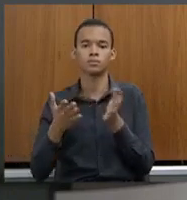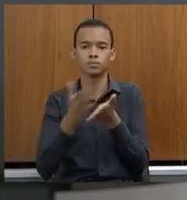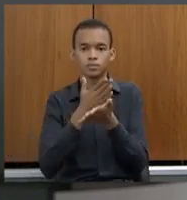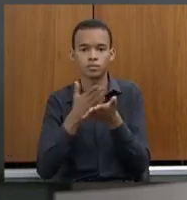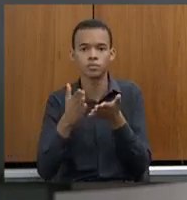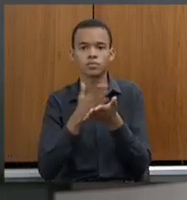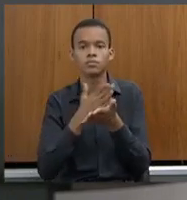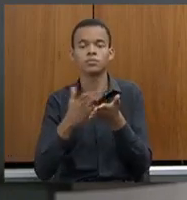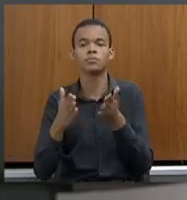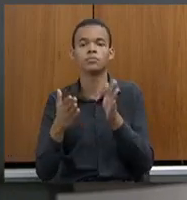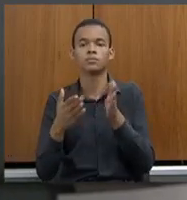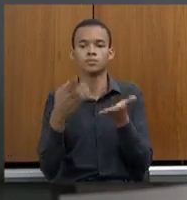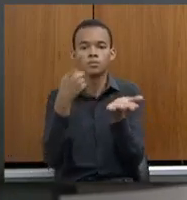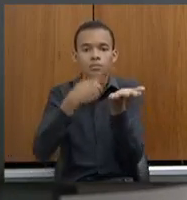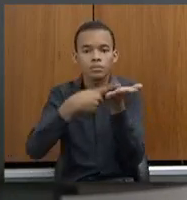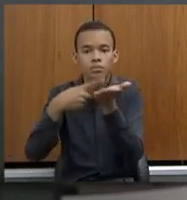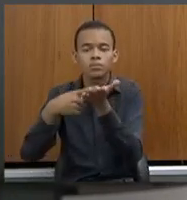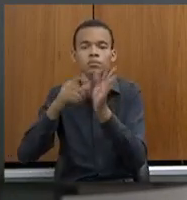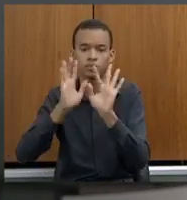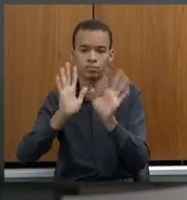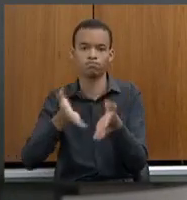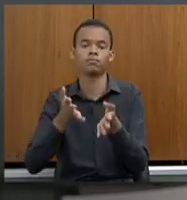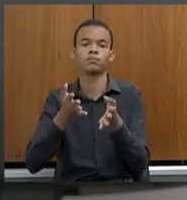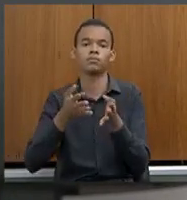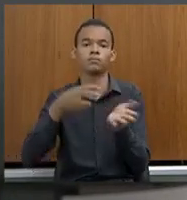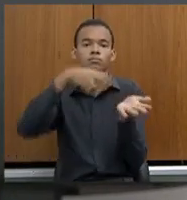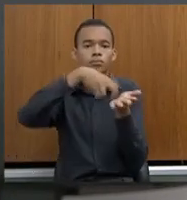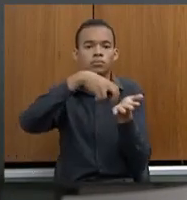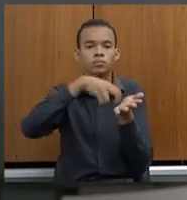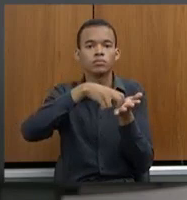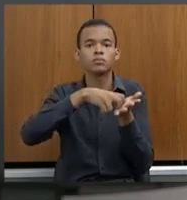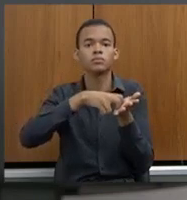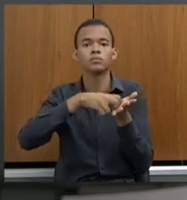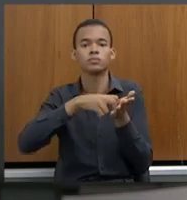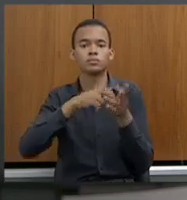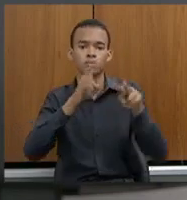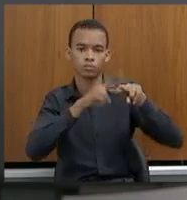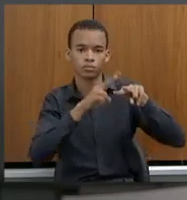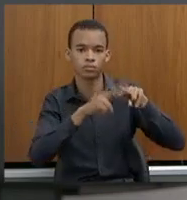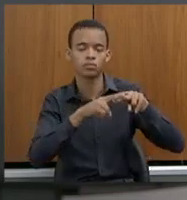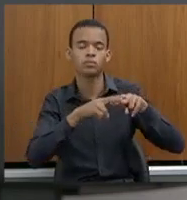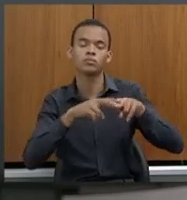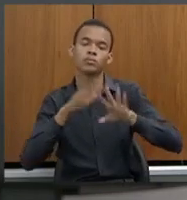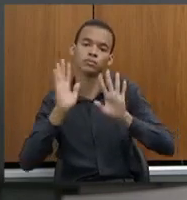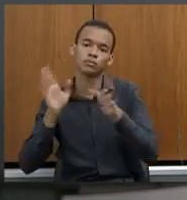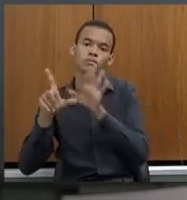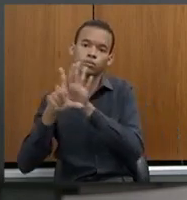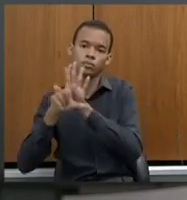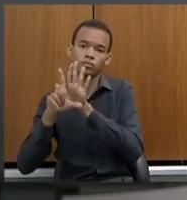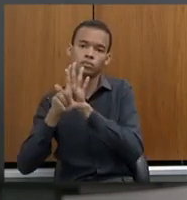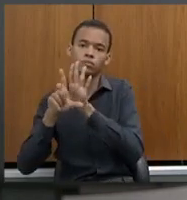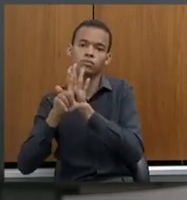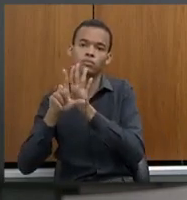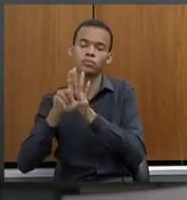discutir essa questão da cadeia de custódia. Porque a lei federal veio, trouxe uma inovação, mas